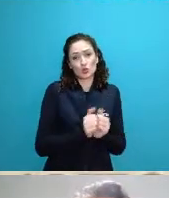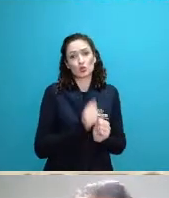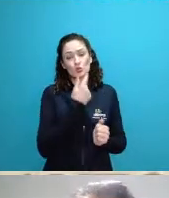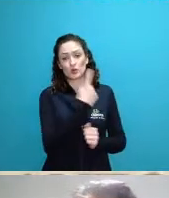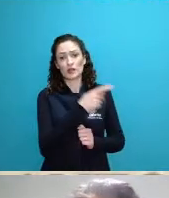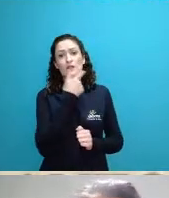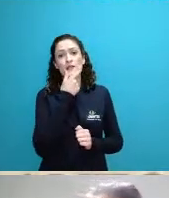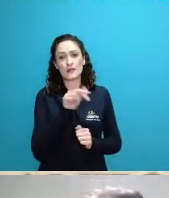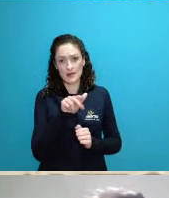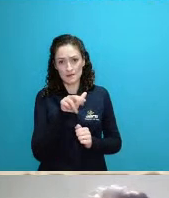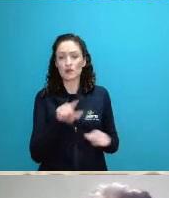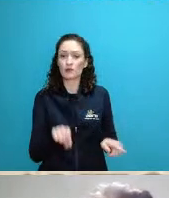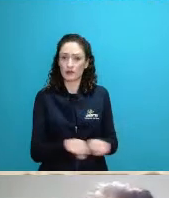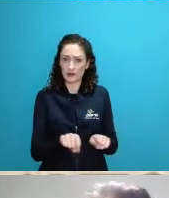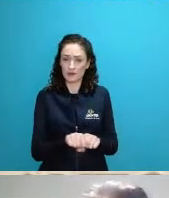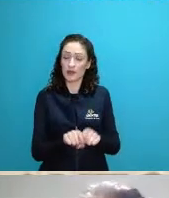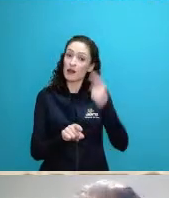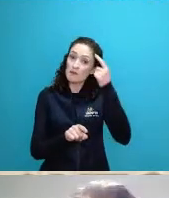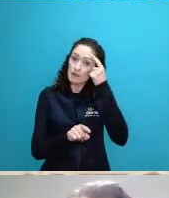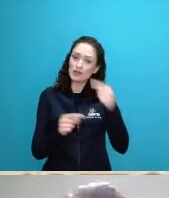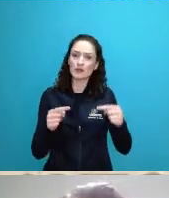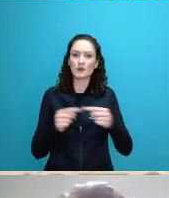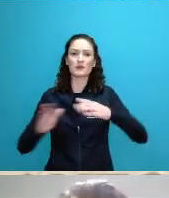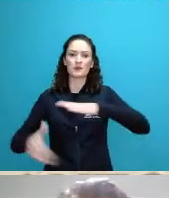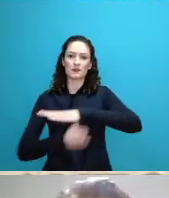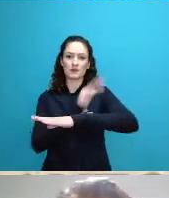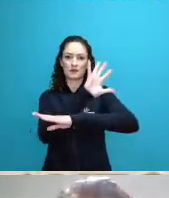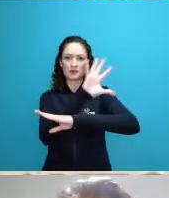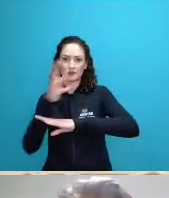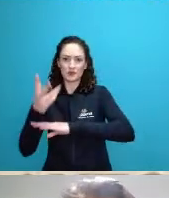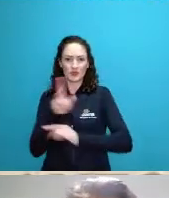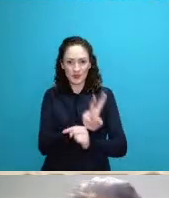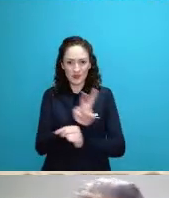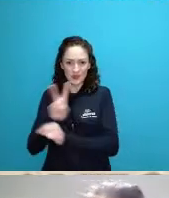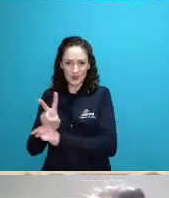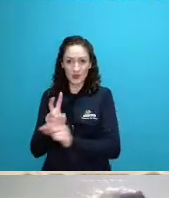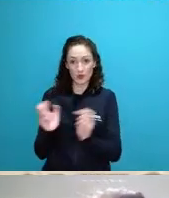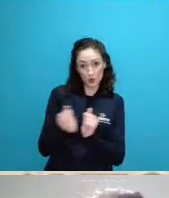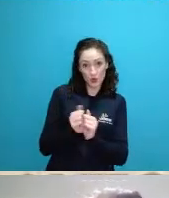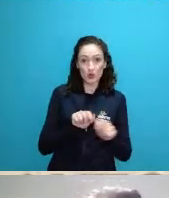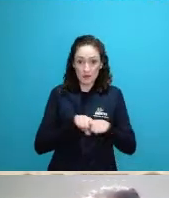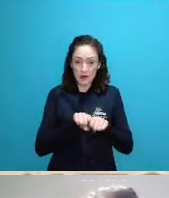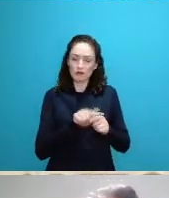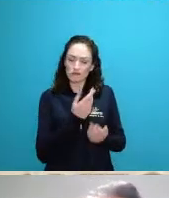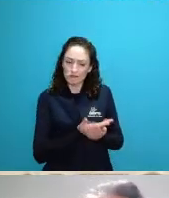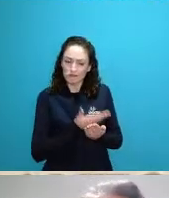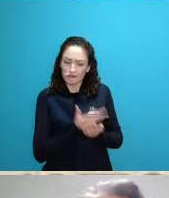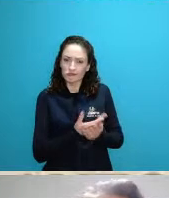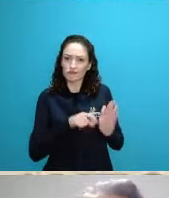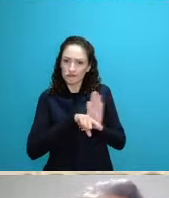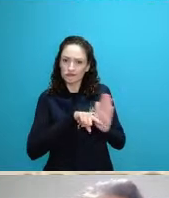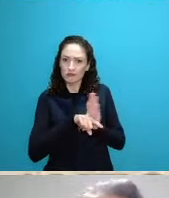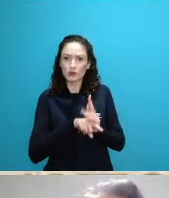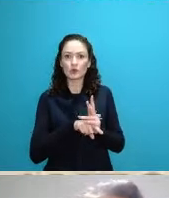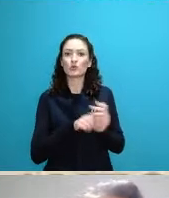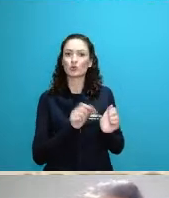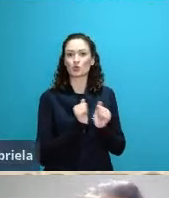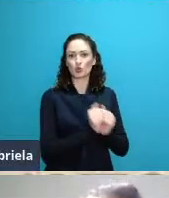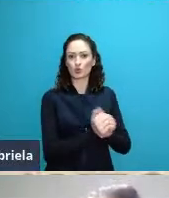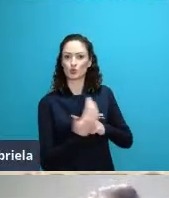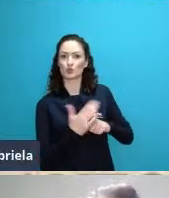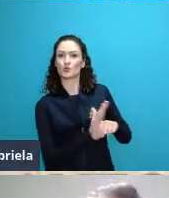na ecologia da conservação na ecologia dos ecossistemas eles fizeram diferentes trabalhos juntos e esse livro foi o marcador